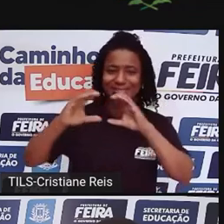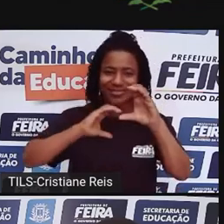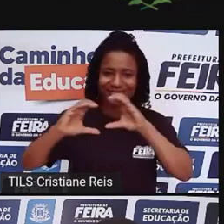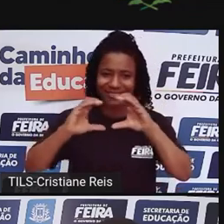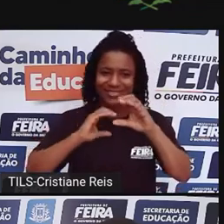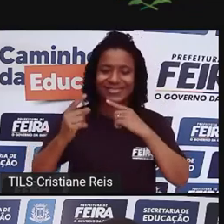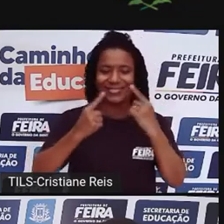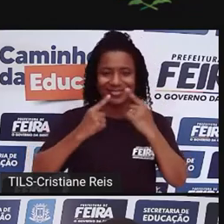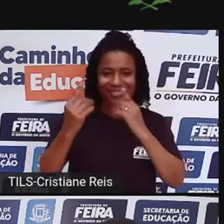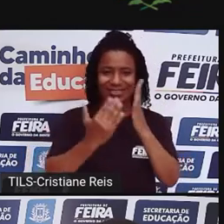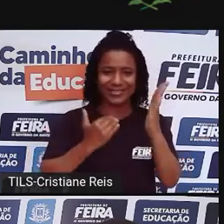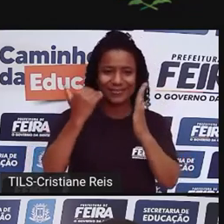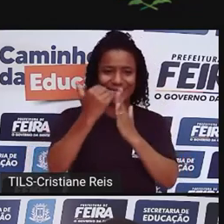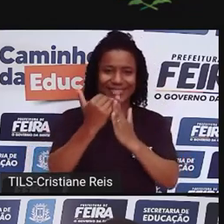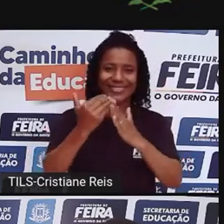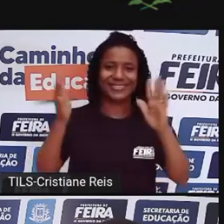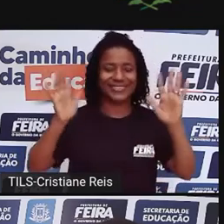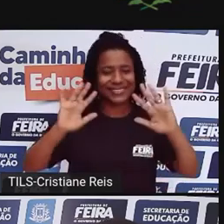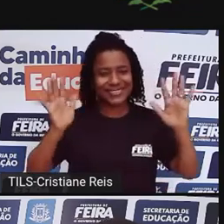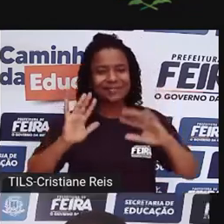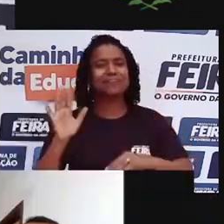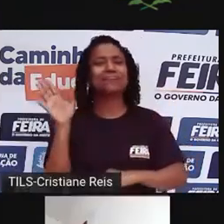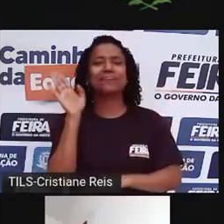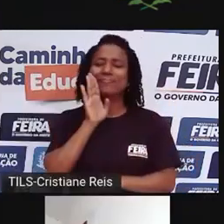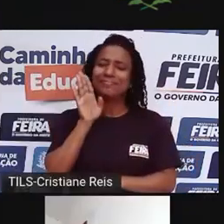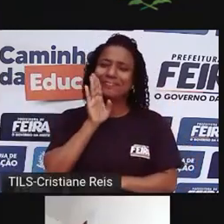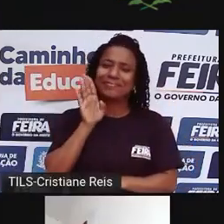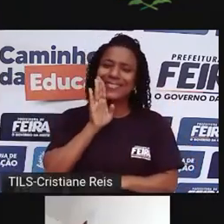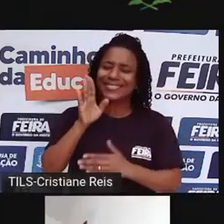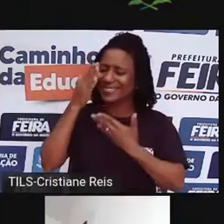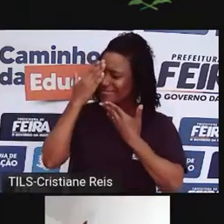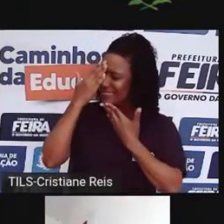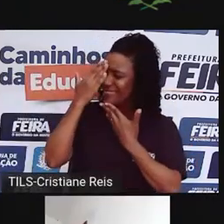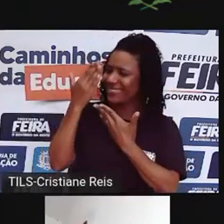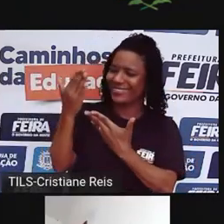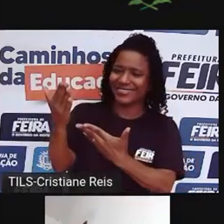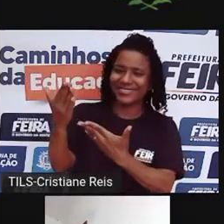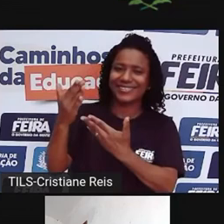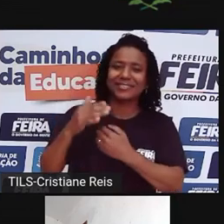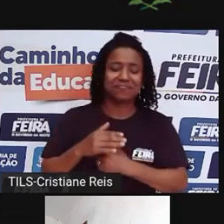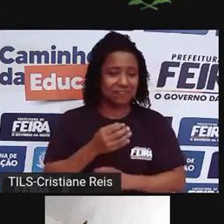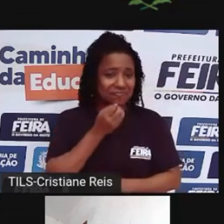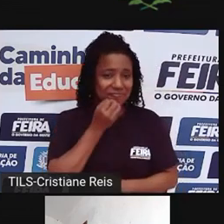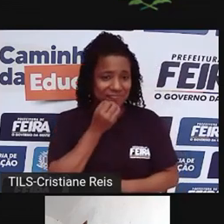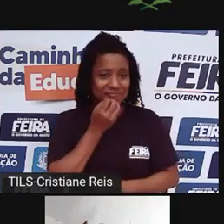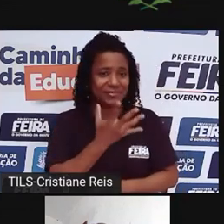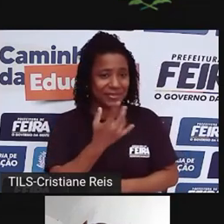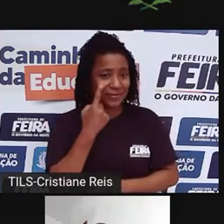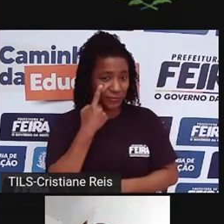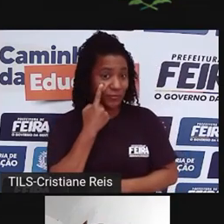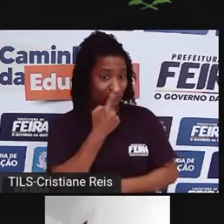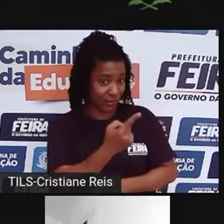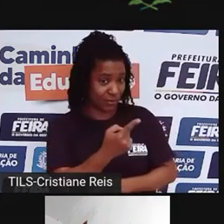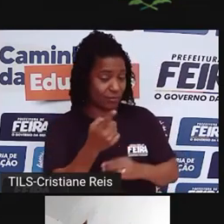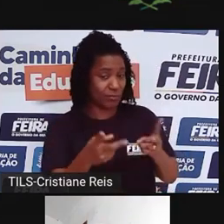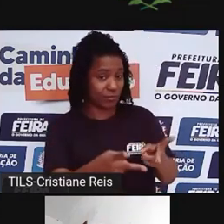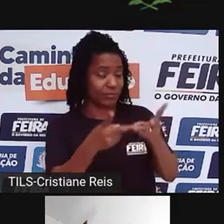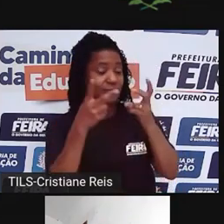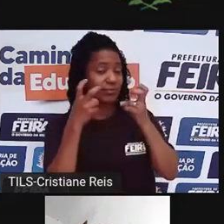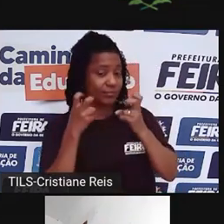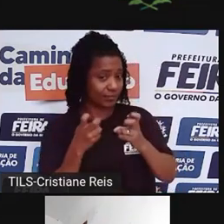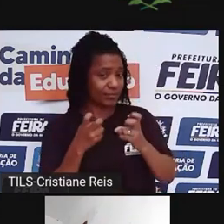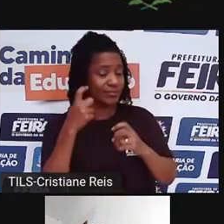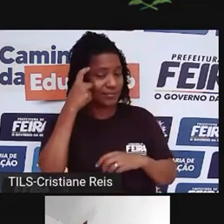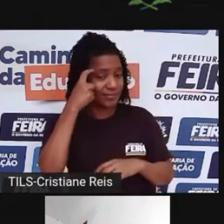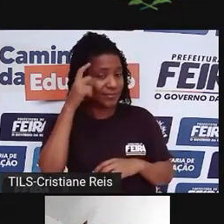com vocês. Beleza, muito obrigado Eduardo, viram aí galera, perceberam como é importante a gente pensar